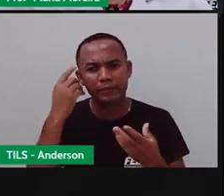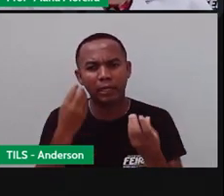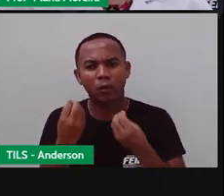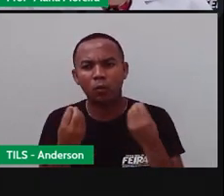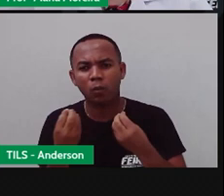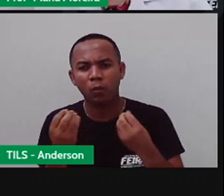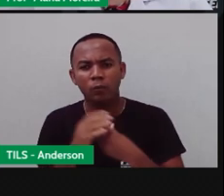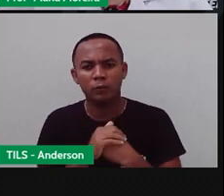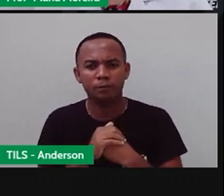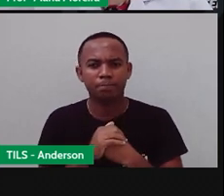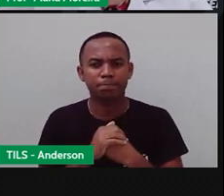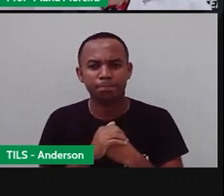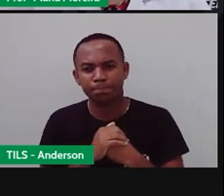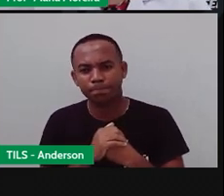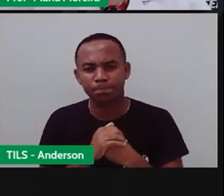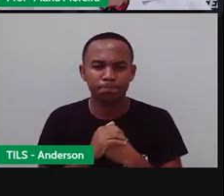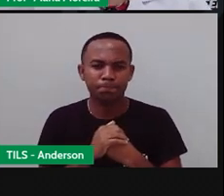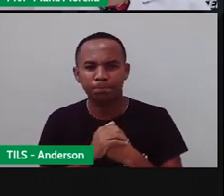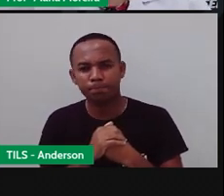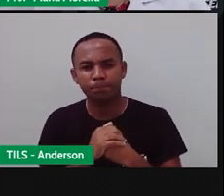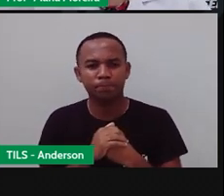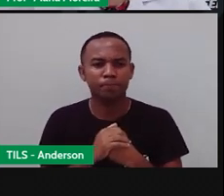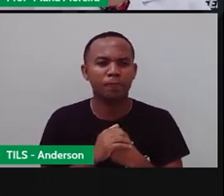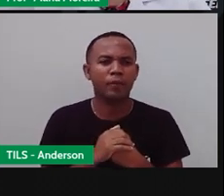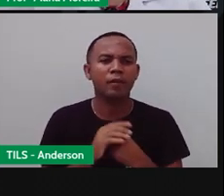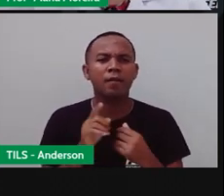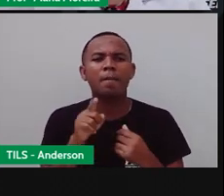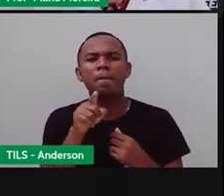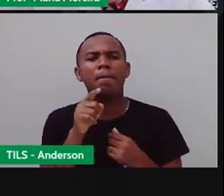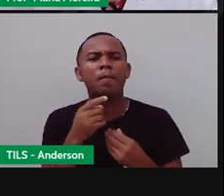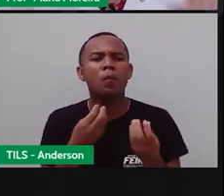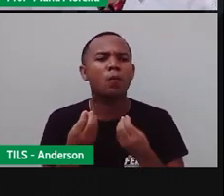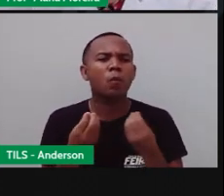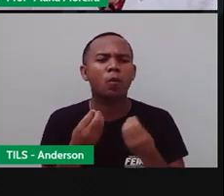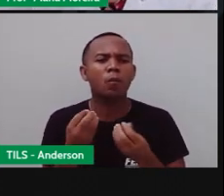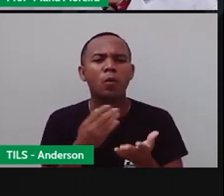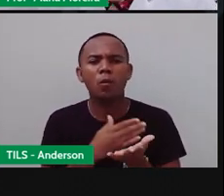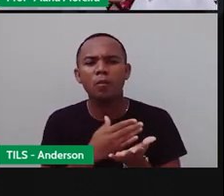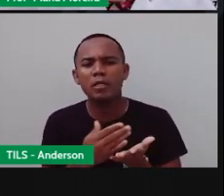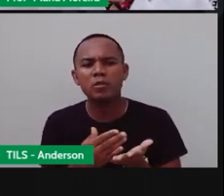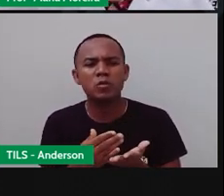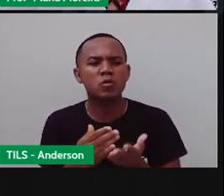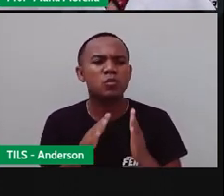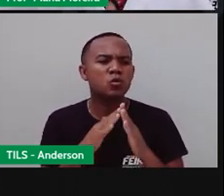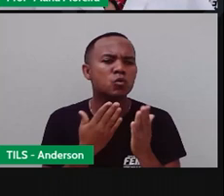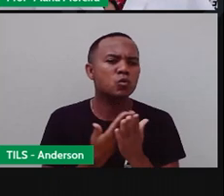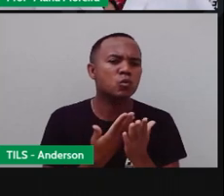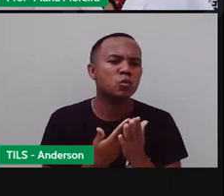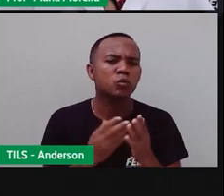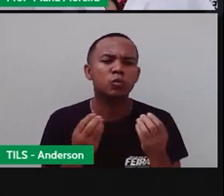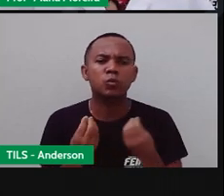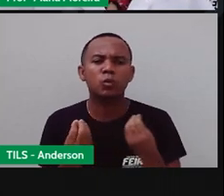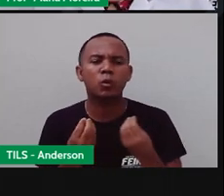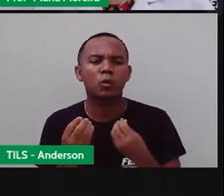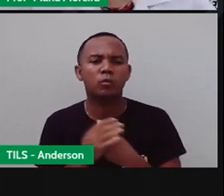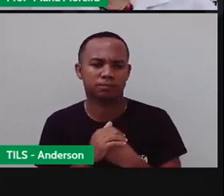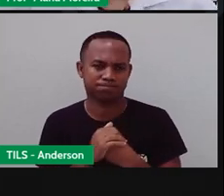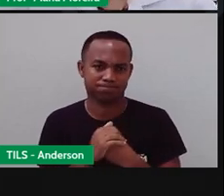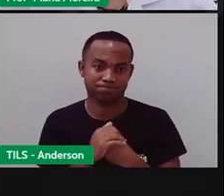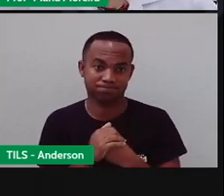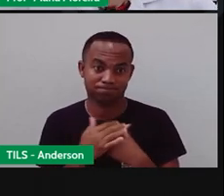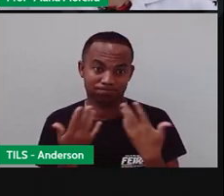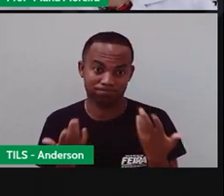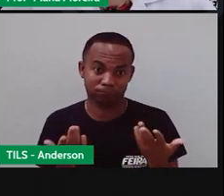cadê, Pró? Cadê, professor, nossa aula? Cadê? Por que não entrou? Por a Pró Maria e Anderson ainda não entraram? O foi que aconteceu? E aí,